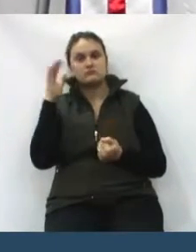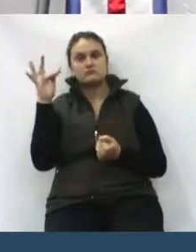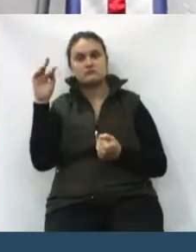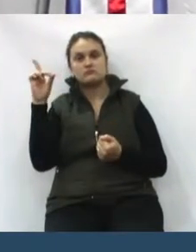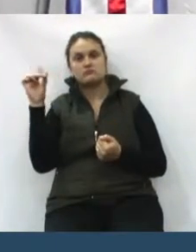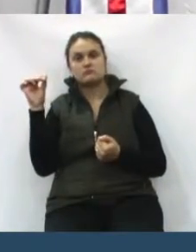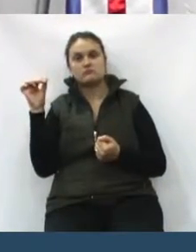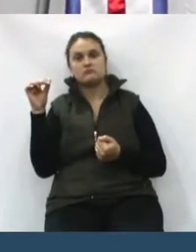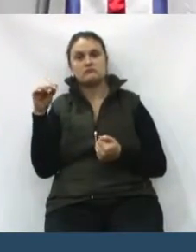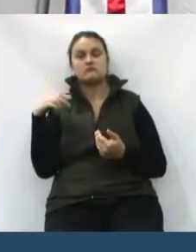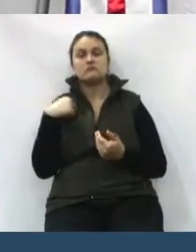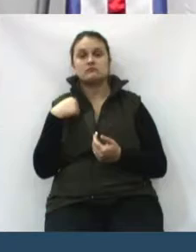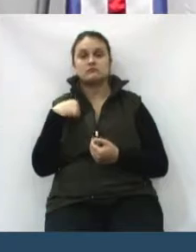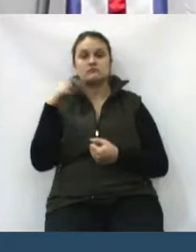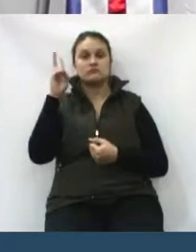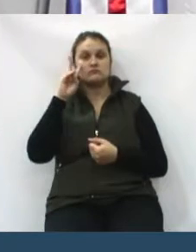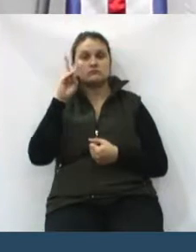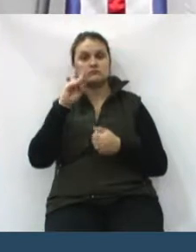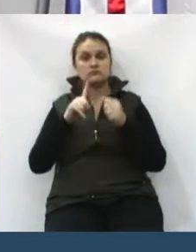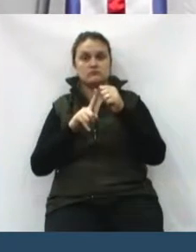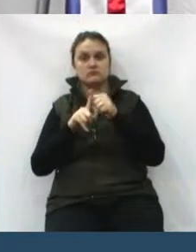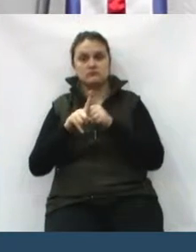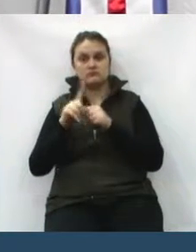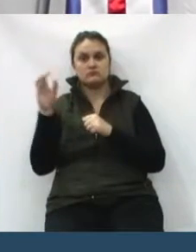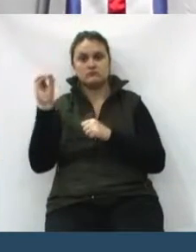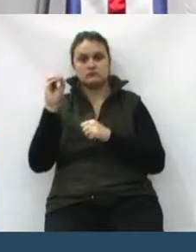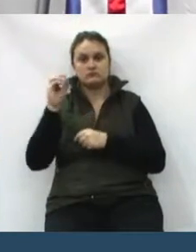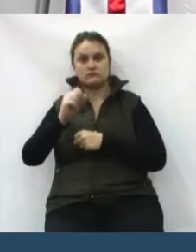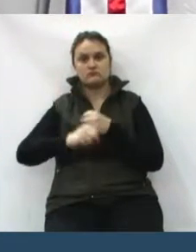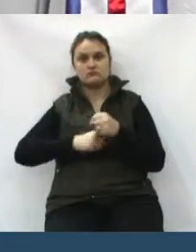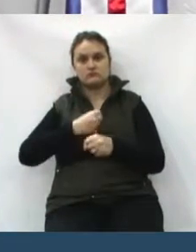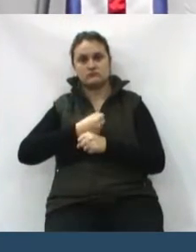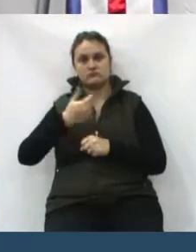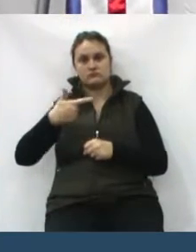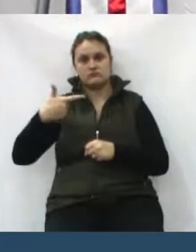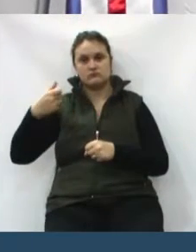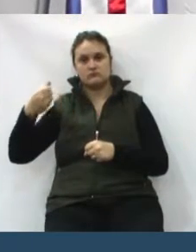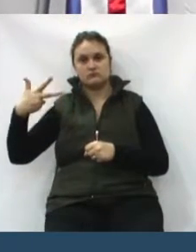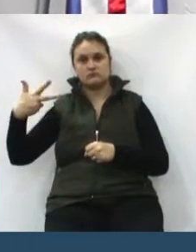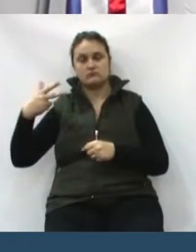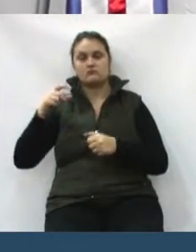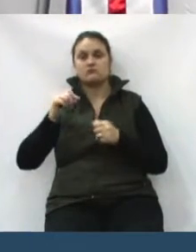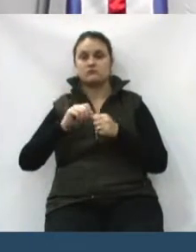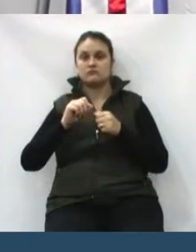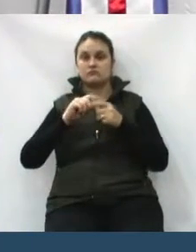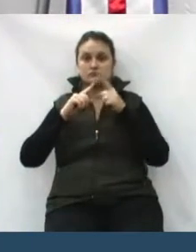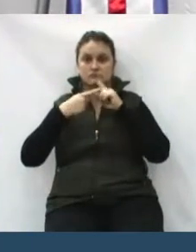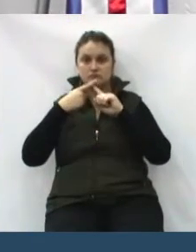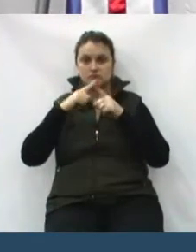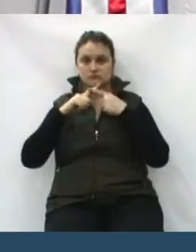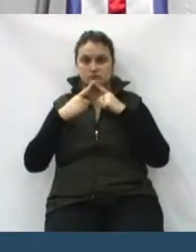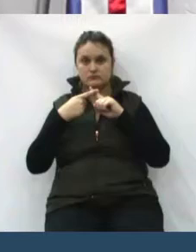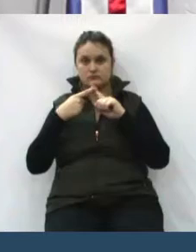E eu lembro que no mês 10 de 2013 foi nos prometido que